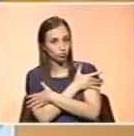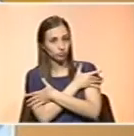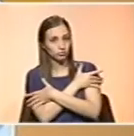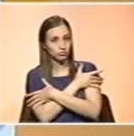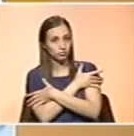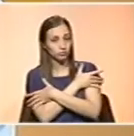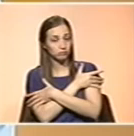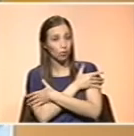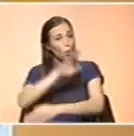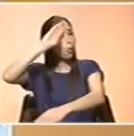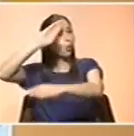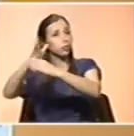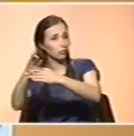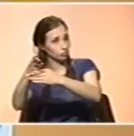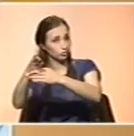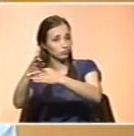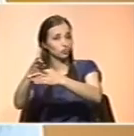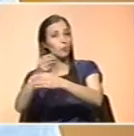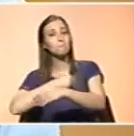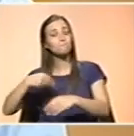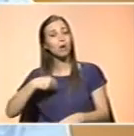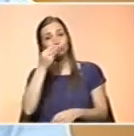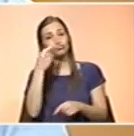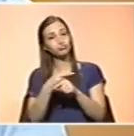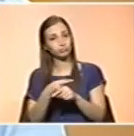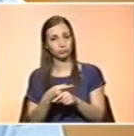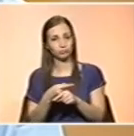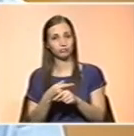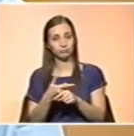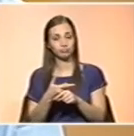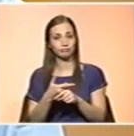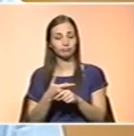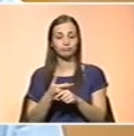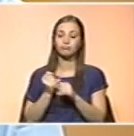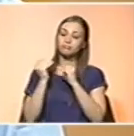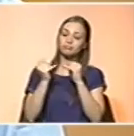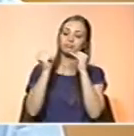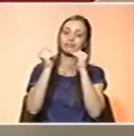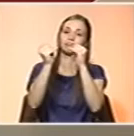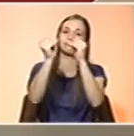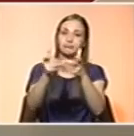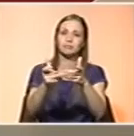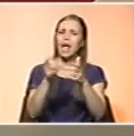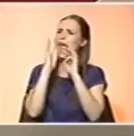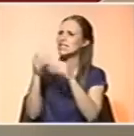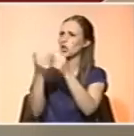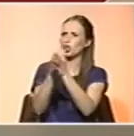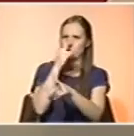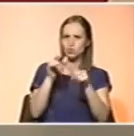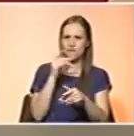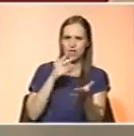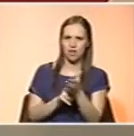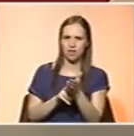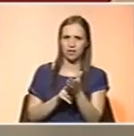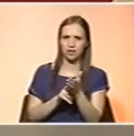e só depois o nutricionista. Portanto, não são os canais de comunicação... É assim basicamente com toda a gente, não é? Vamos